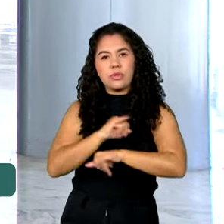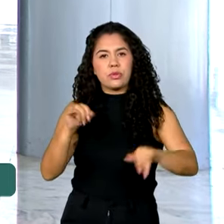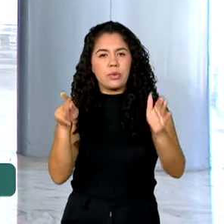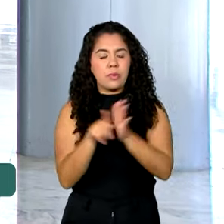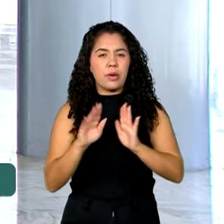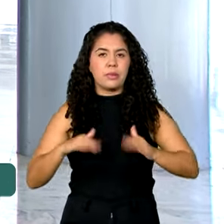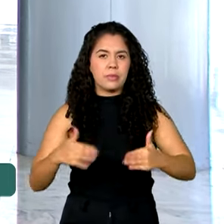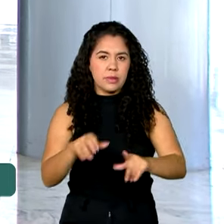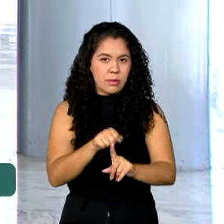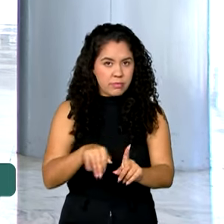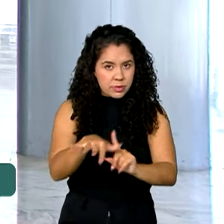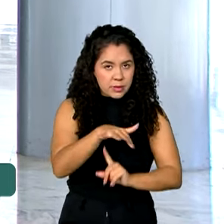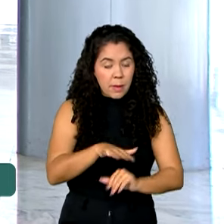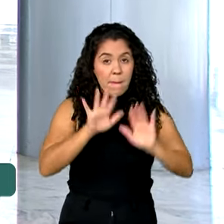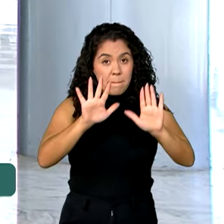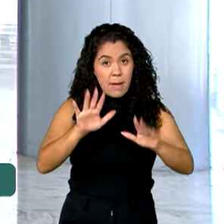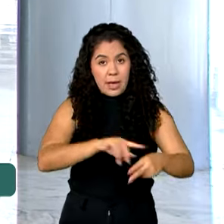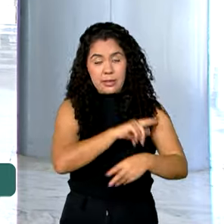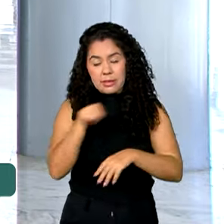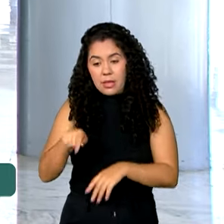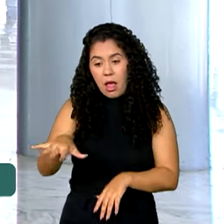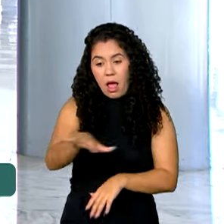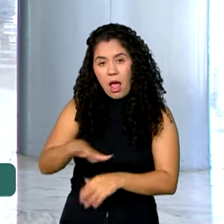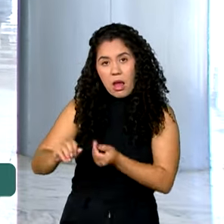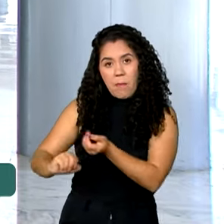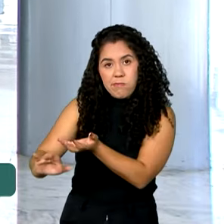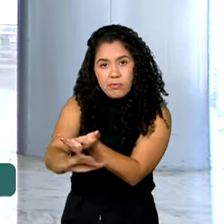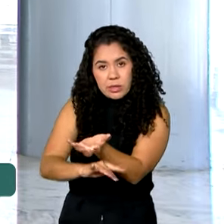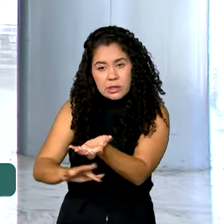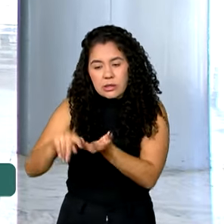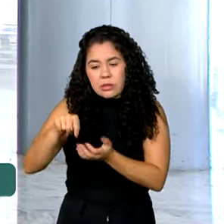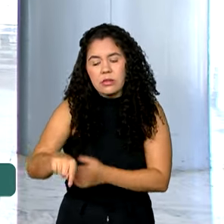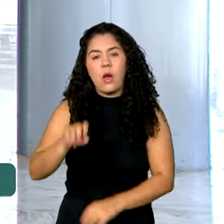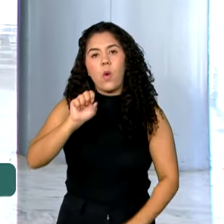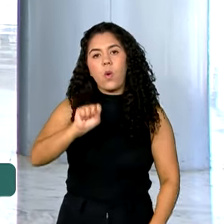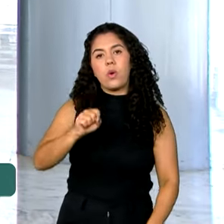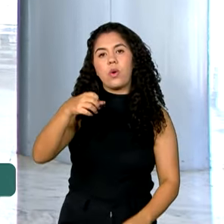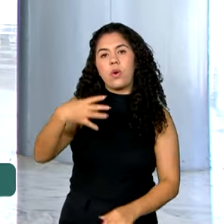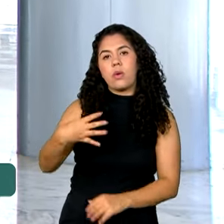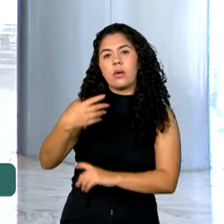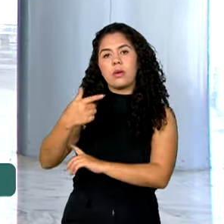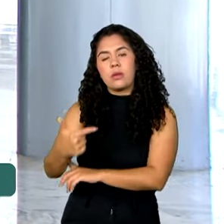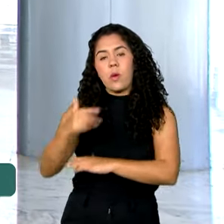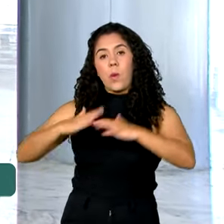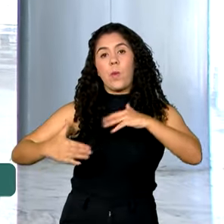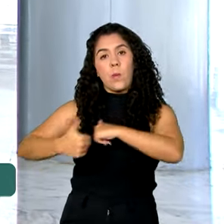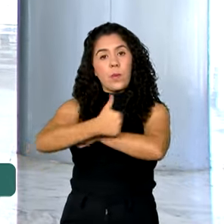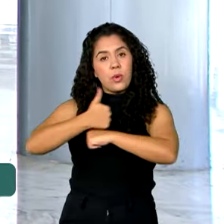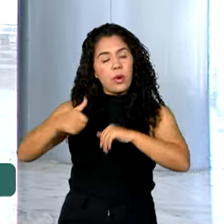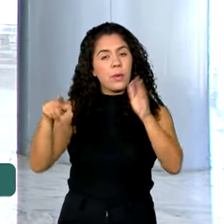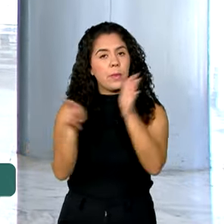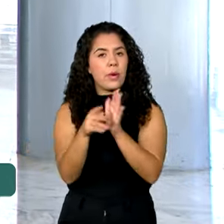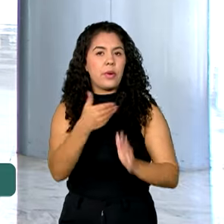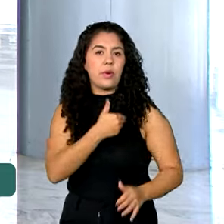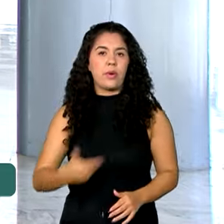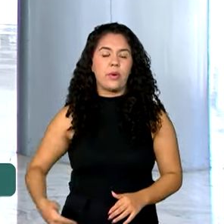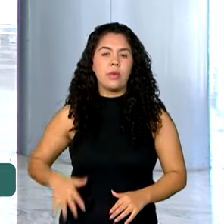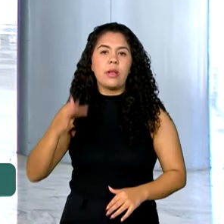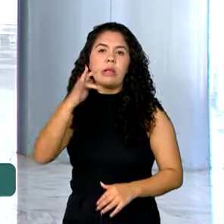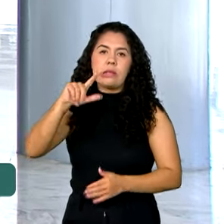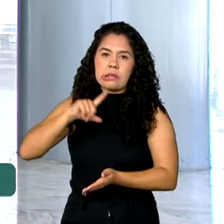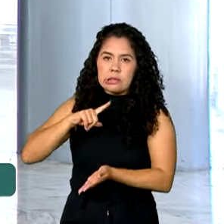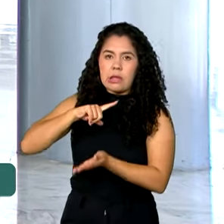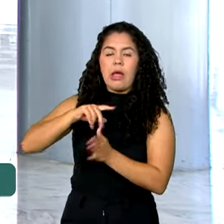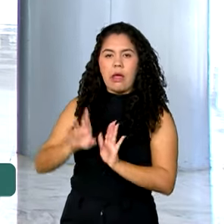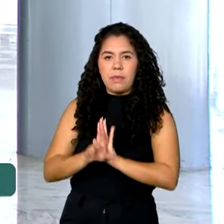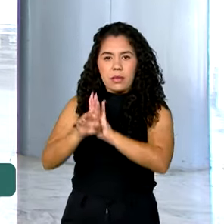do Meio Ambiente. Já no Pantanal, são 842 profissionais do governo federal em campo, incluindo agentes do IBAMA